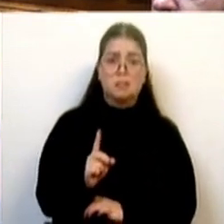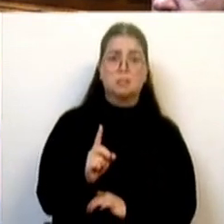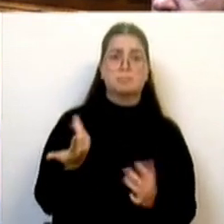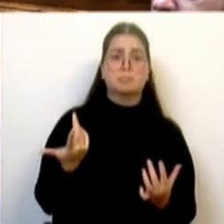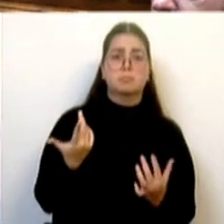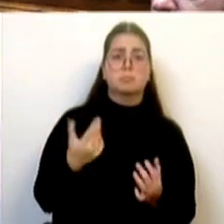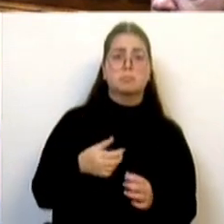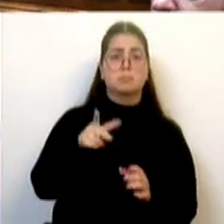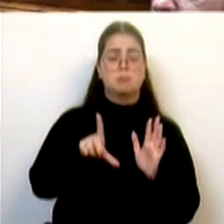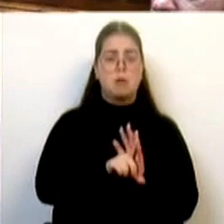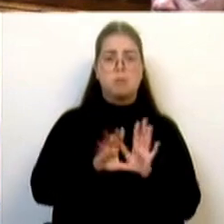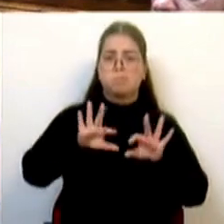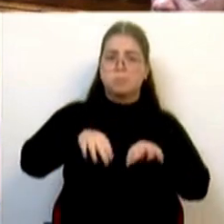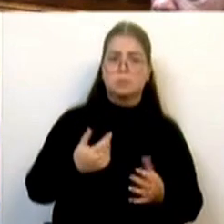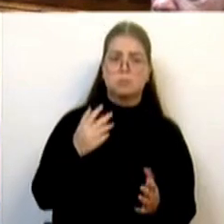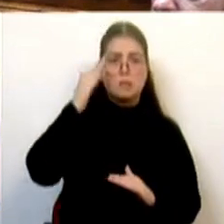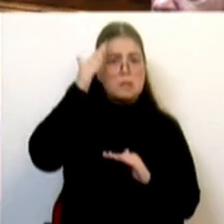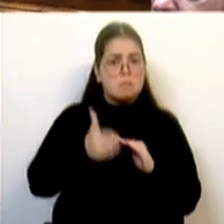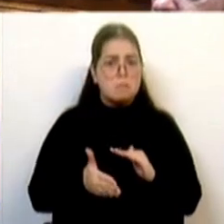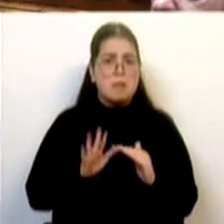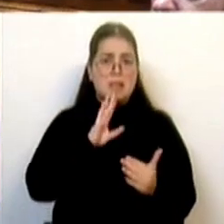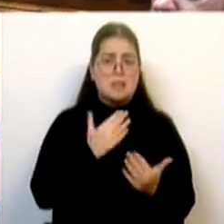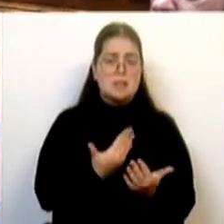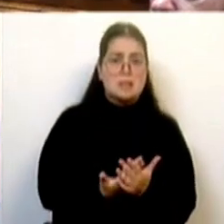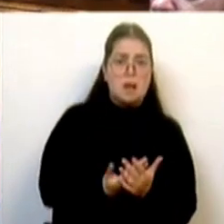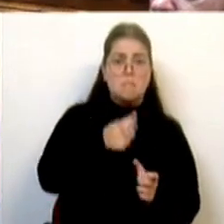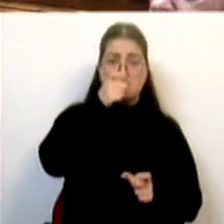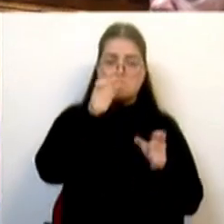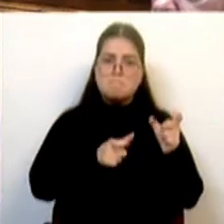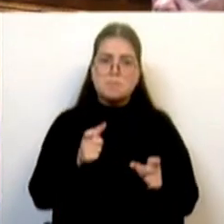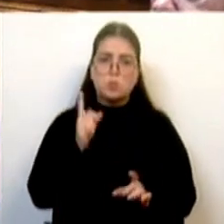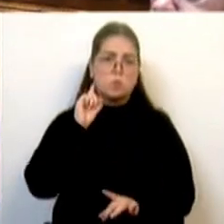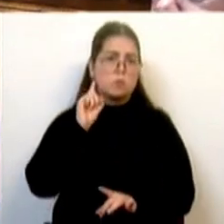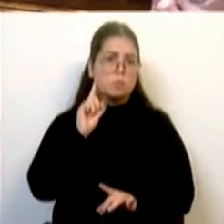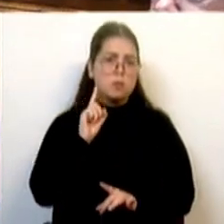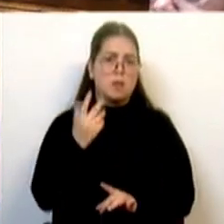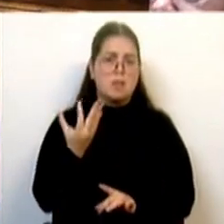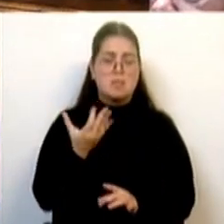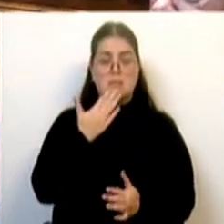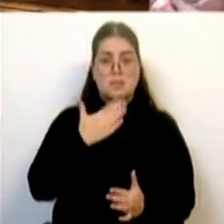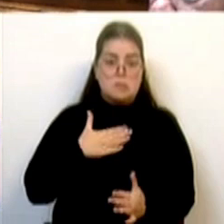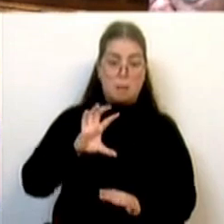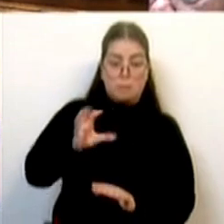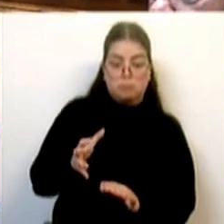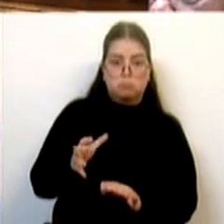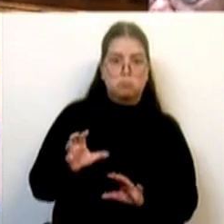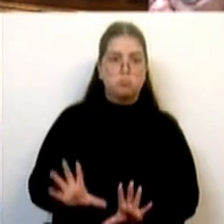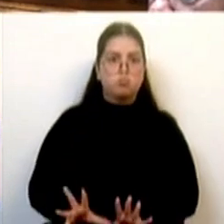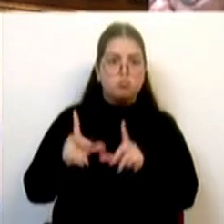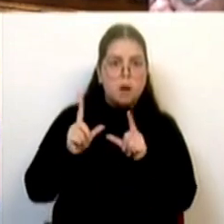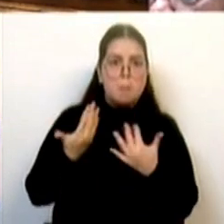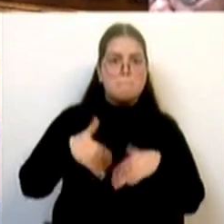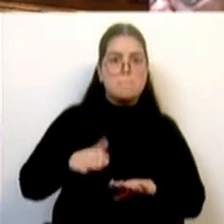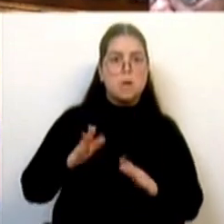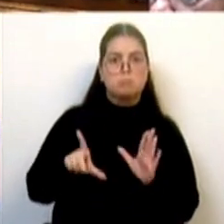natureza que atrai, naturalmente, outras pessoas que foram importantes, outras pessoas fora do país que foram importantes para o desenvolvimento do país, acabando abruptamente, sem dando nenhuma